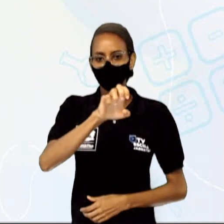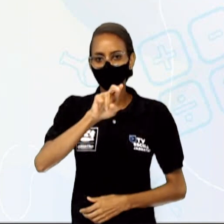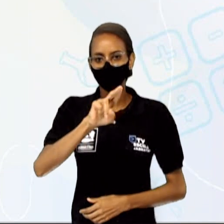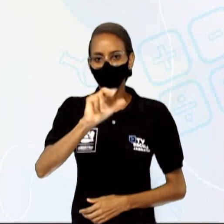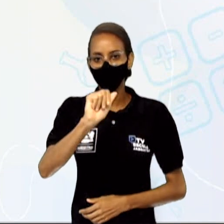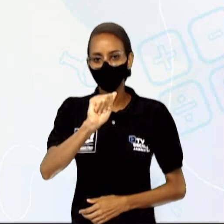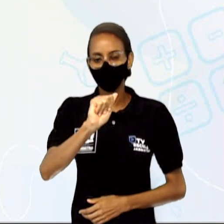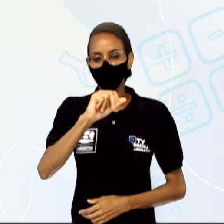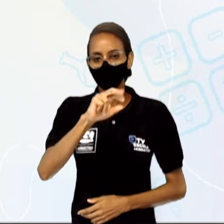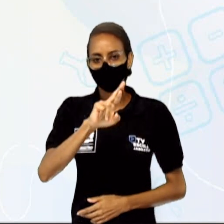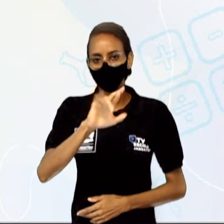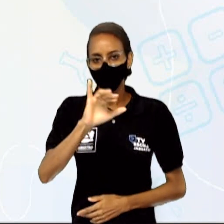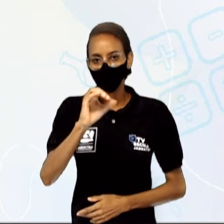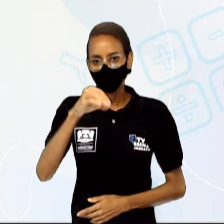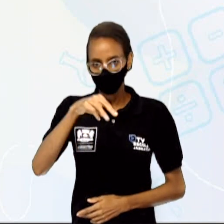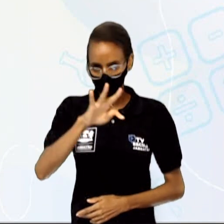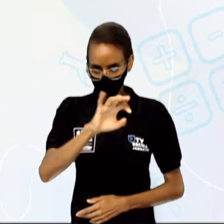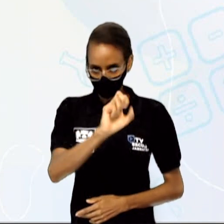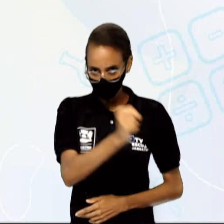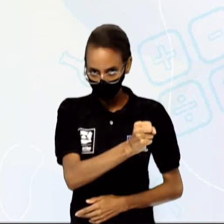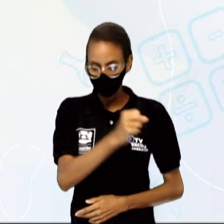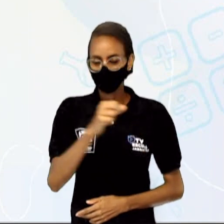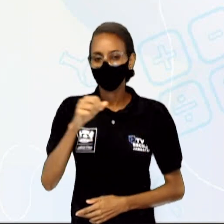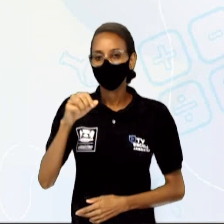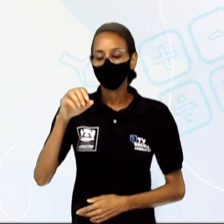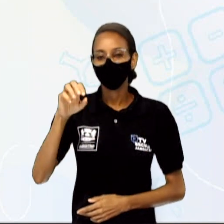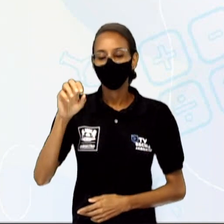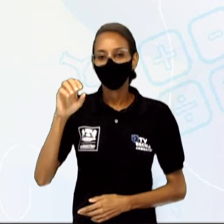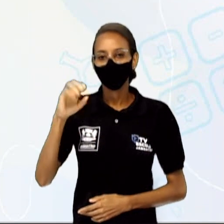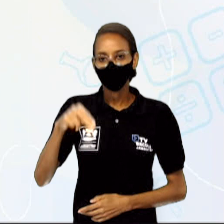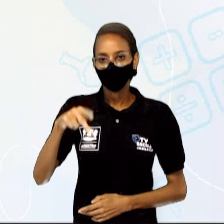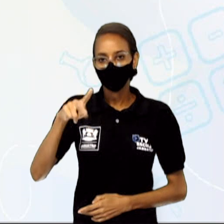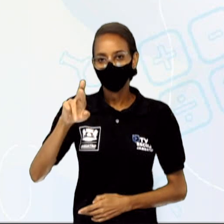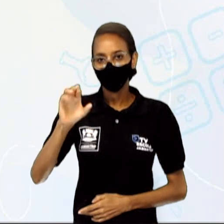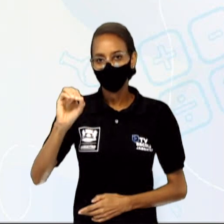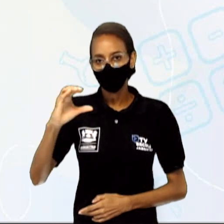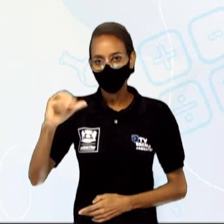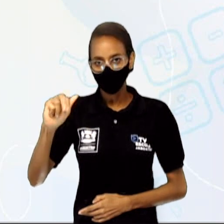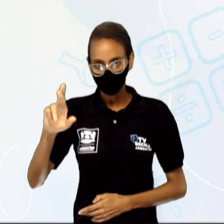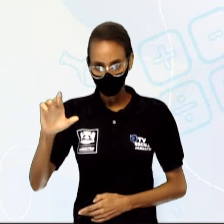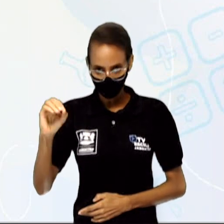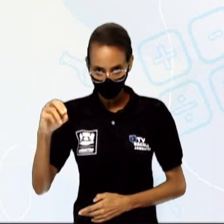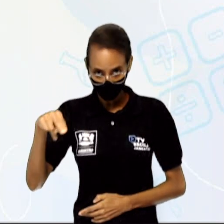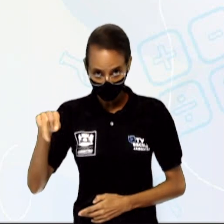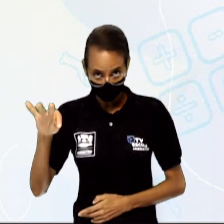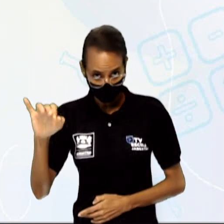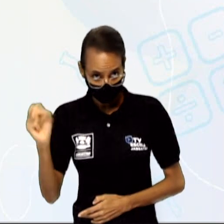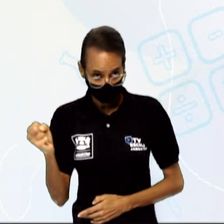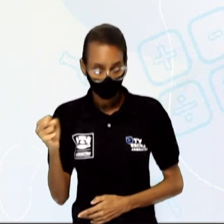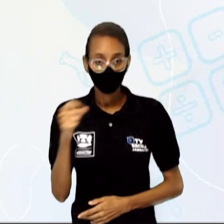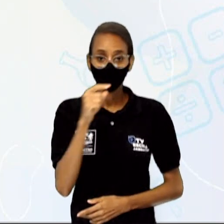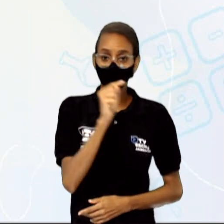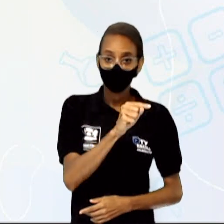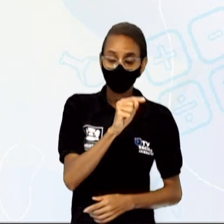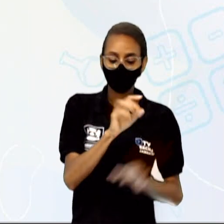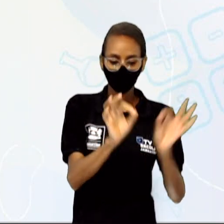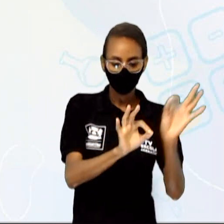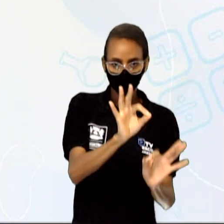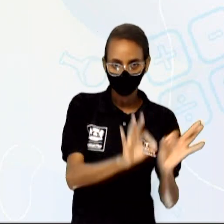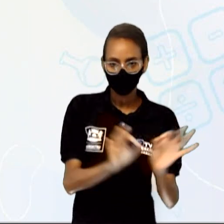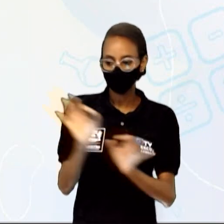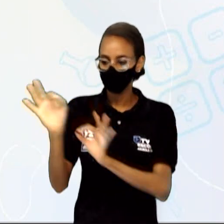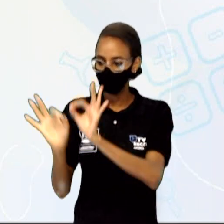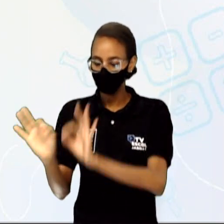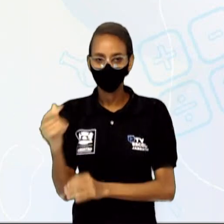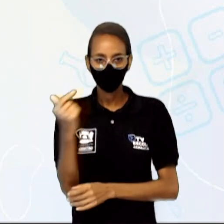células procariontes são aquelas que não possuem núcleo organizado, enquanto as células eucariontes possuem núcleo, além de diversas outras